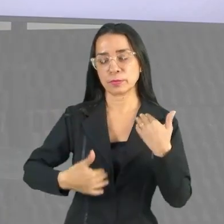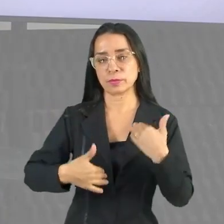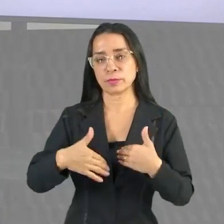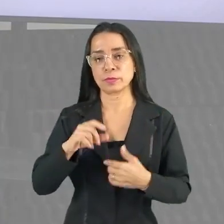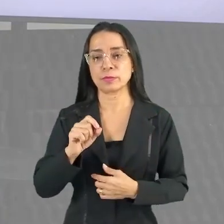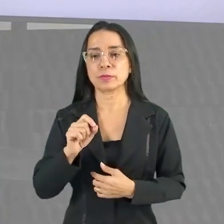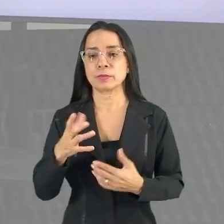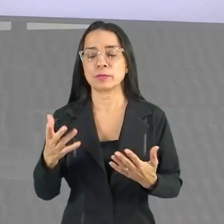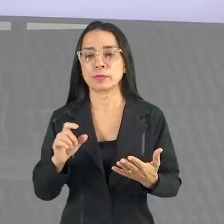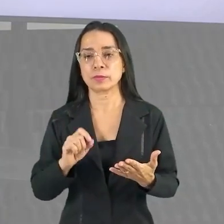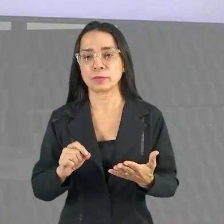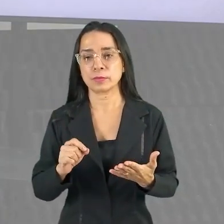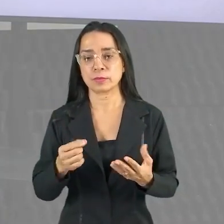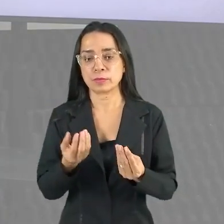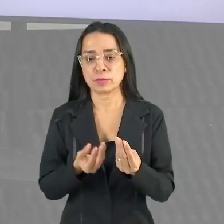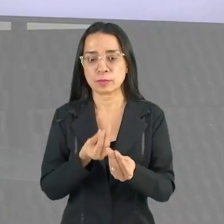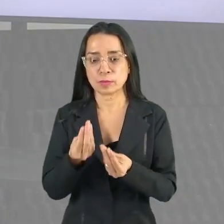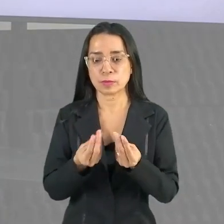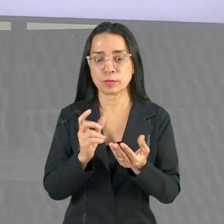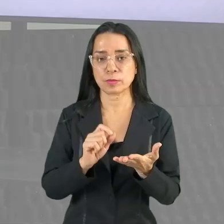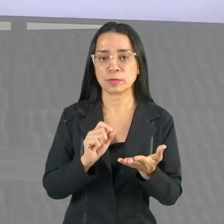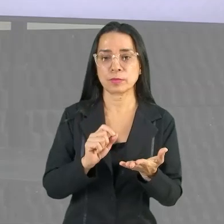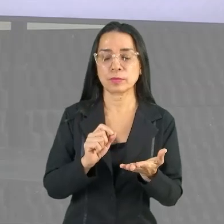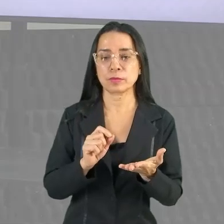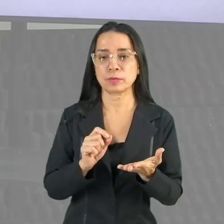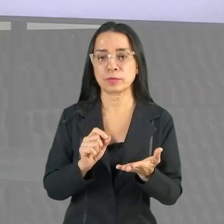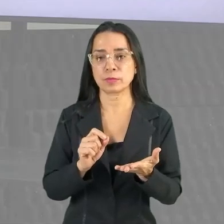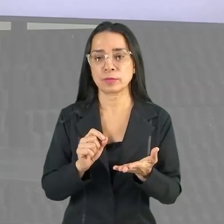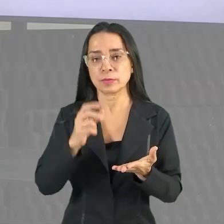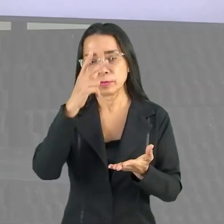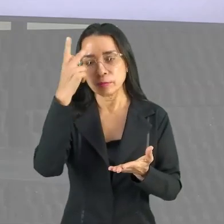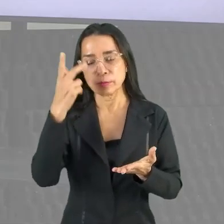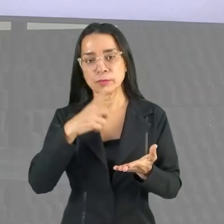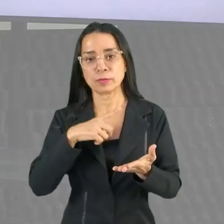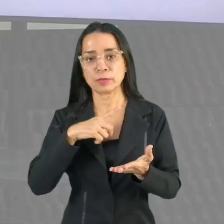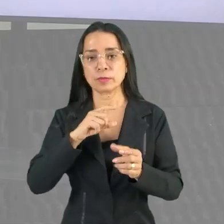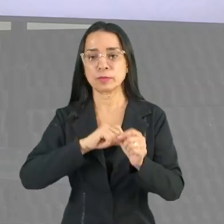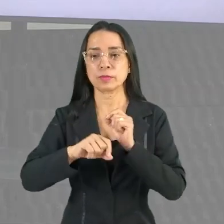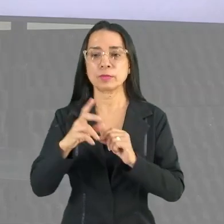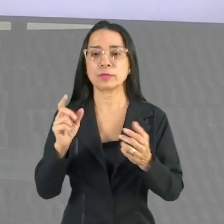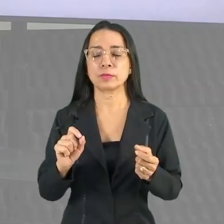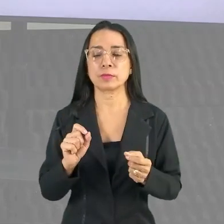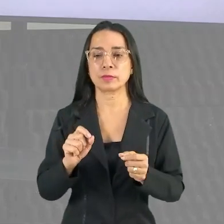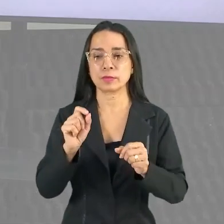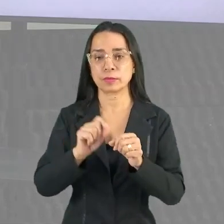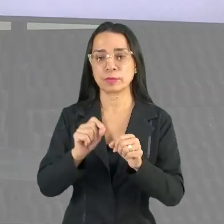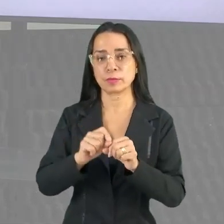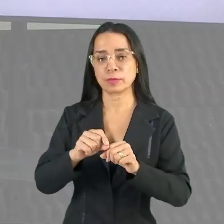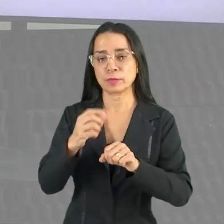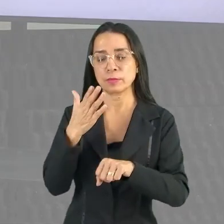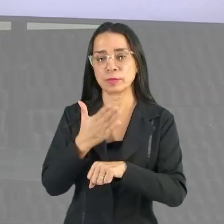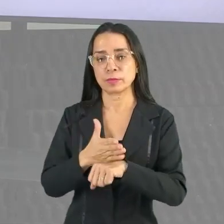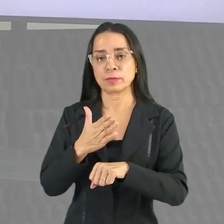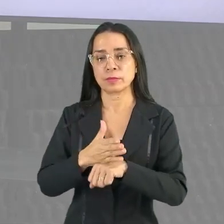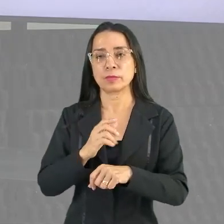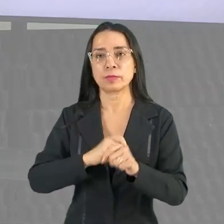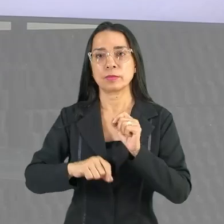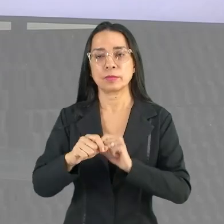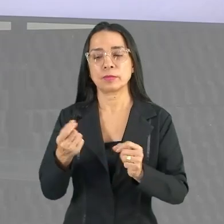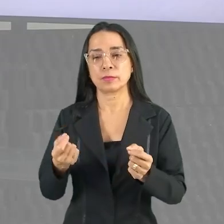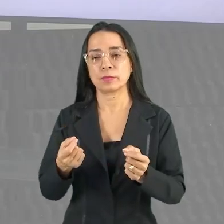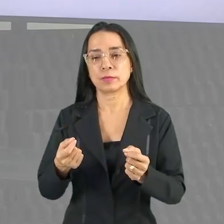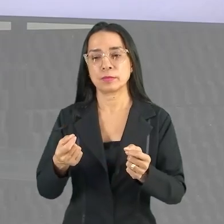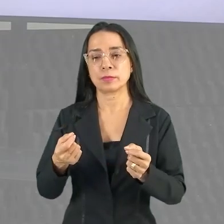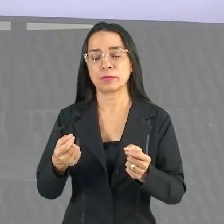é o quê? É a capacidade, tá? Que o indivíduo tem de fazer atividades físicas não